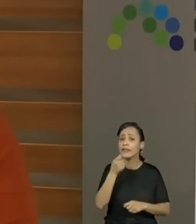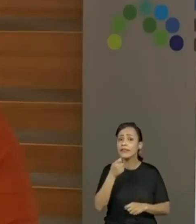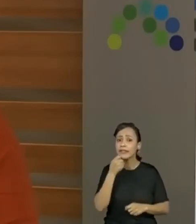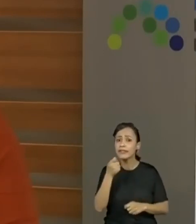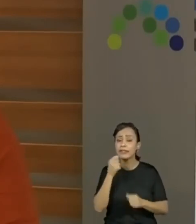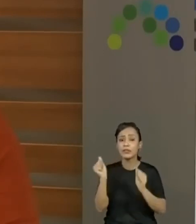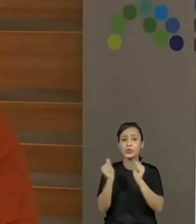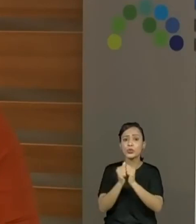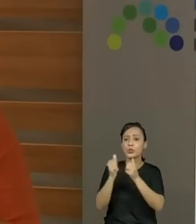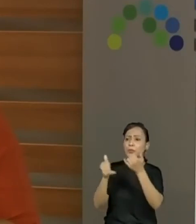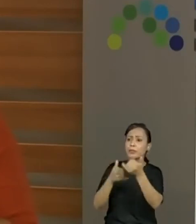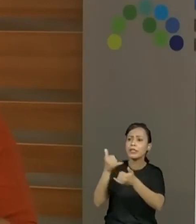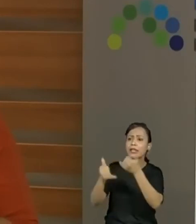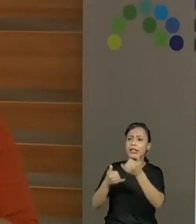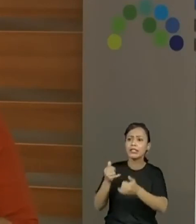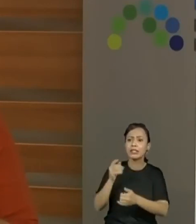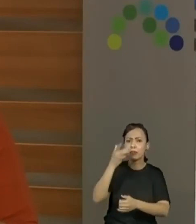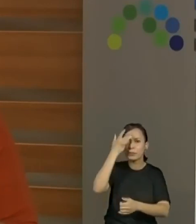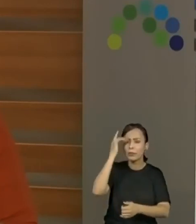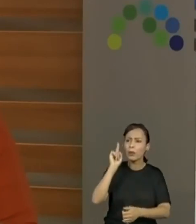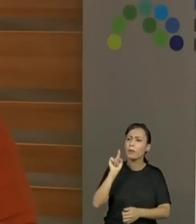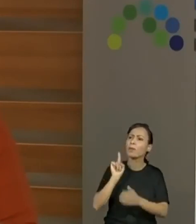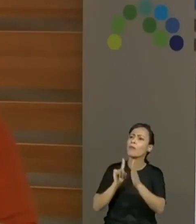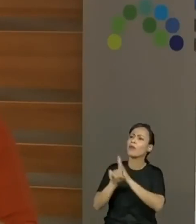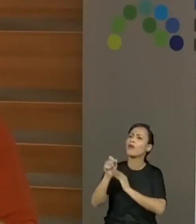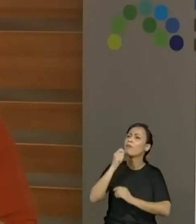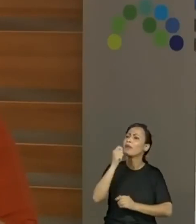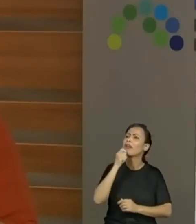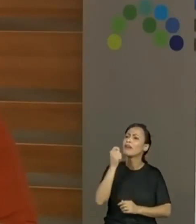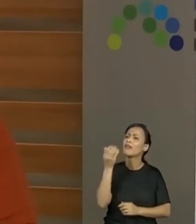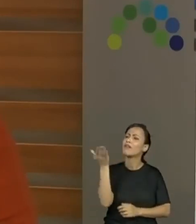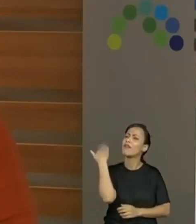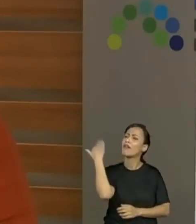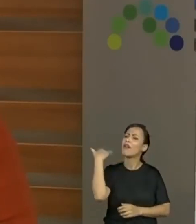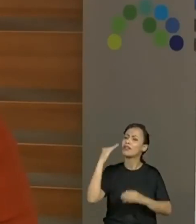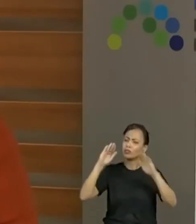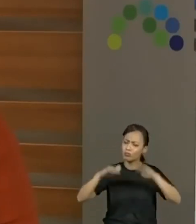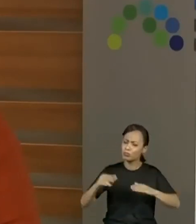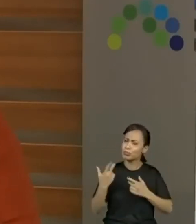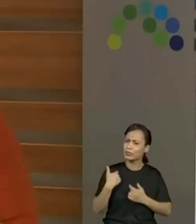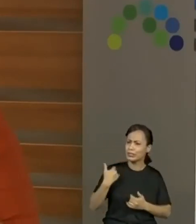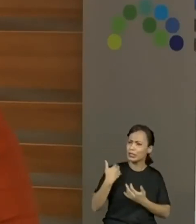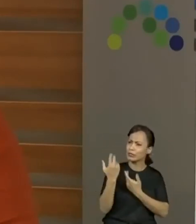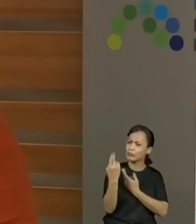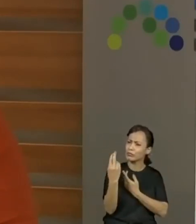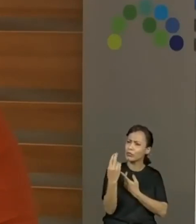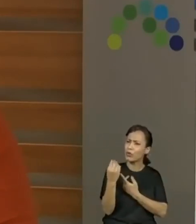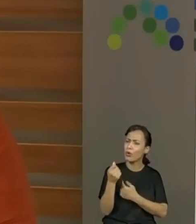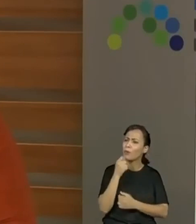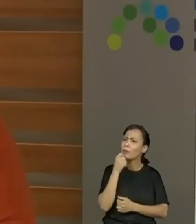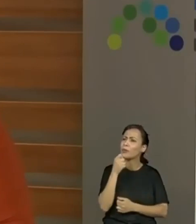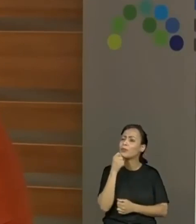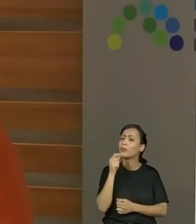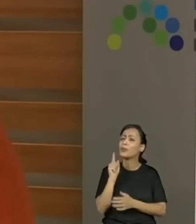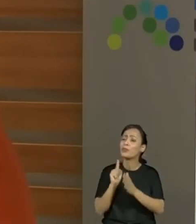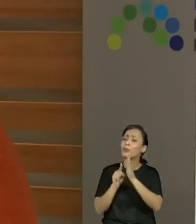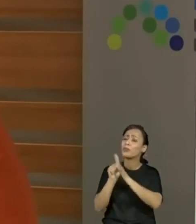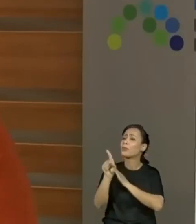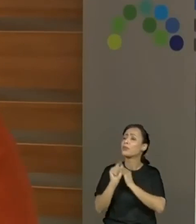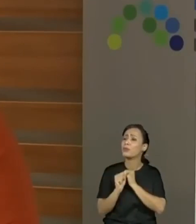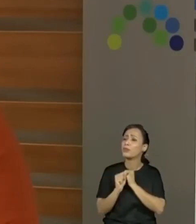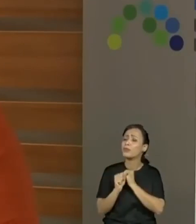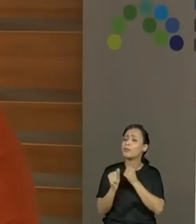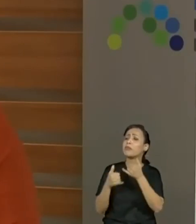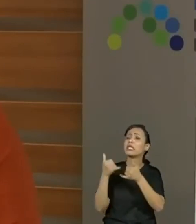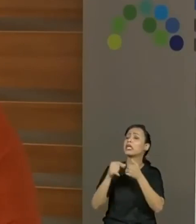a brincadeira favorita dessa pessoa quando ela era criança. Então, você vai chegar nessa pessoa, posso fazer uma